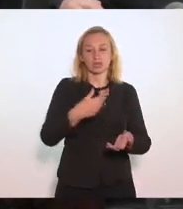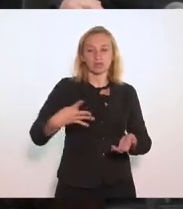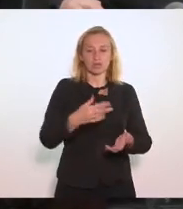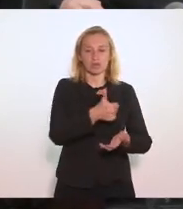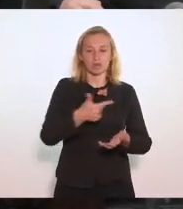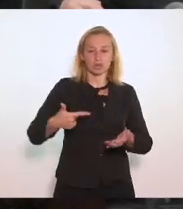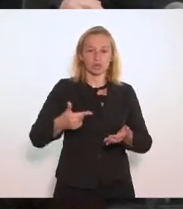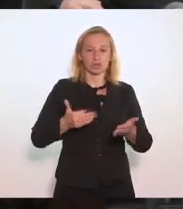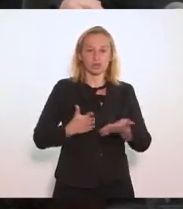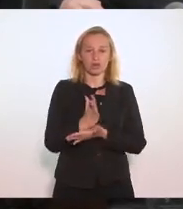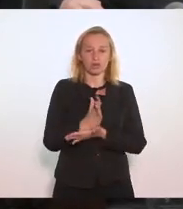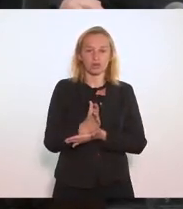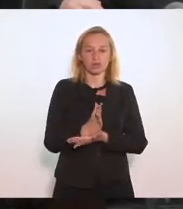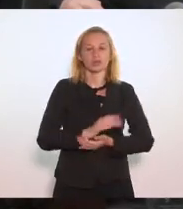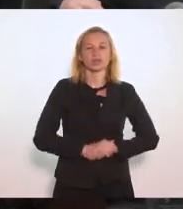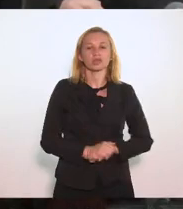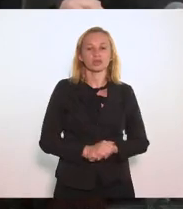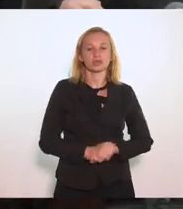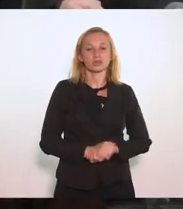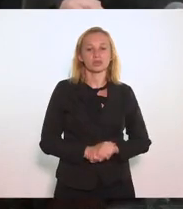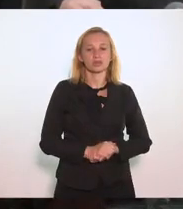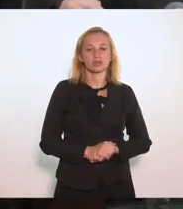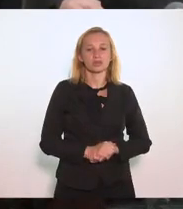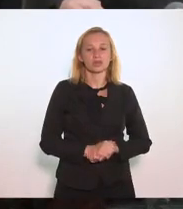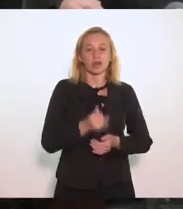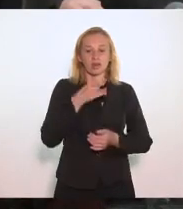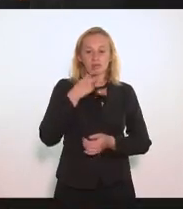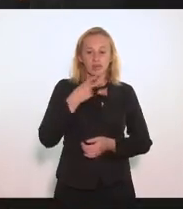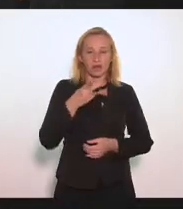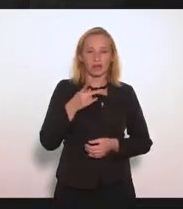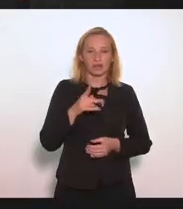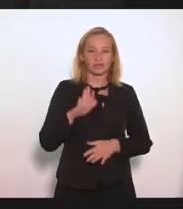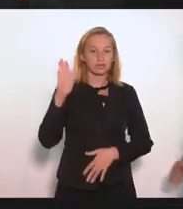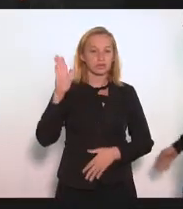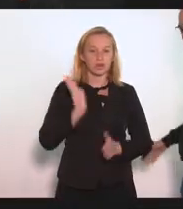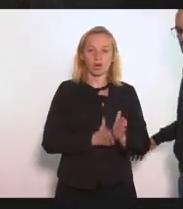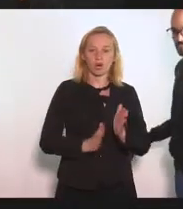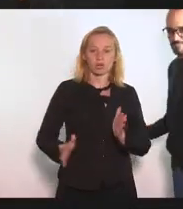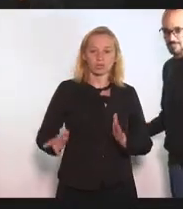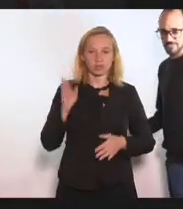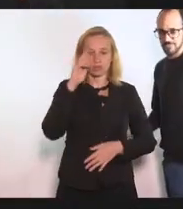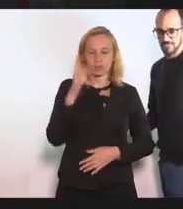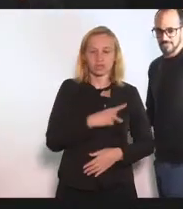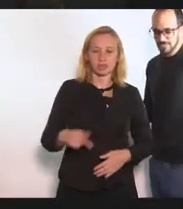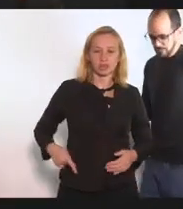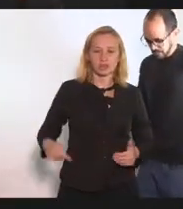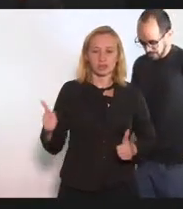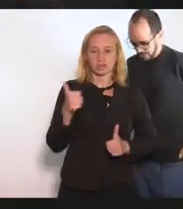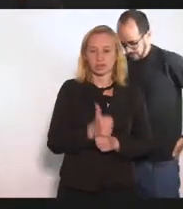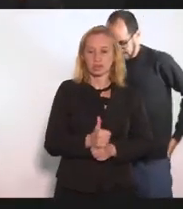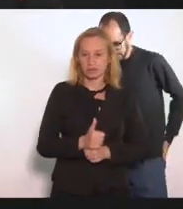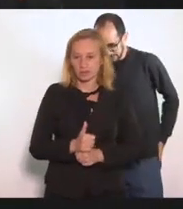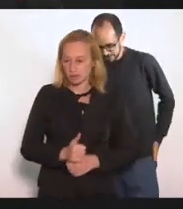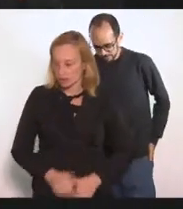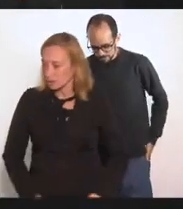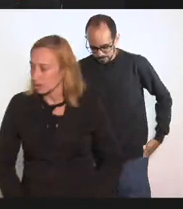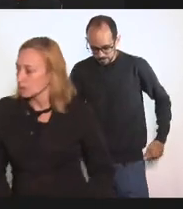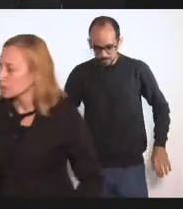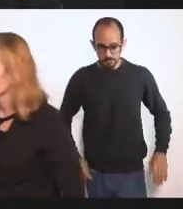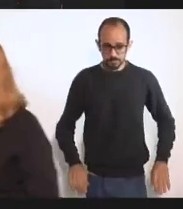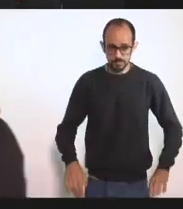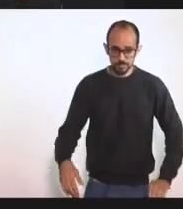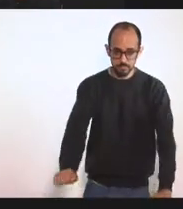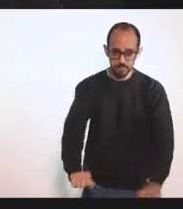senhores que aprovam Eles como estão aprovados Vai autógrafo Declaração Presidente Questão de ordem E declaração de voto Presidente Um